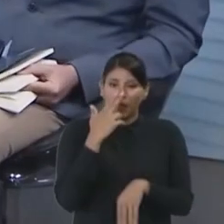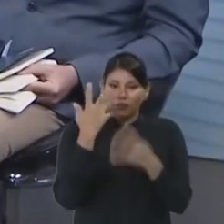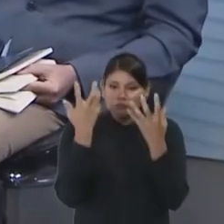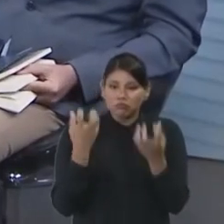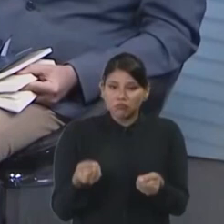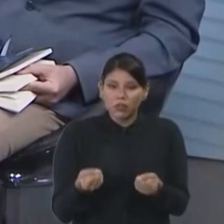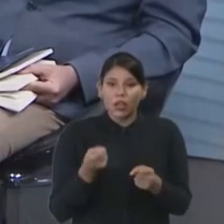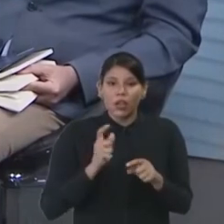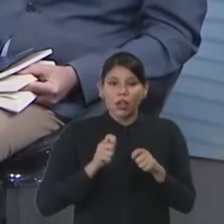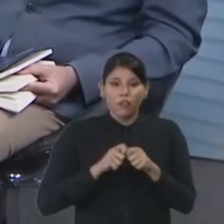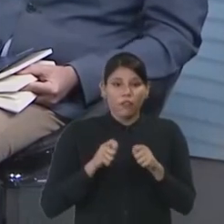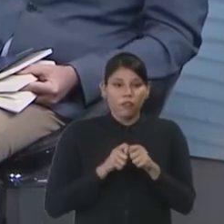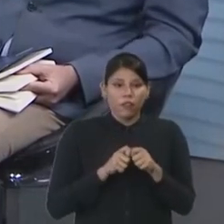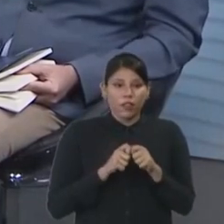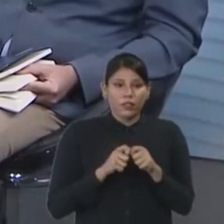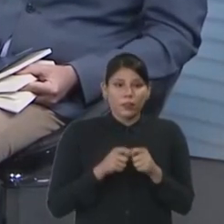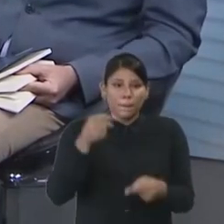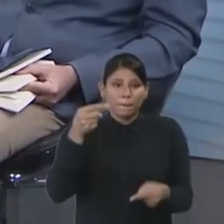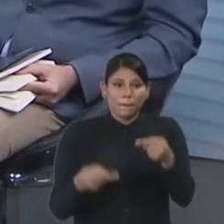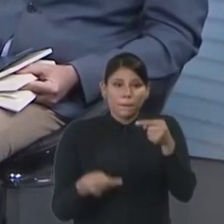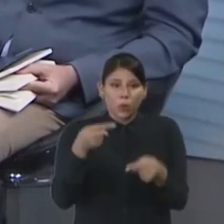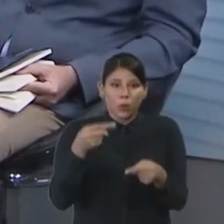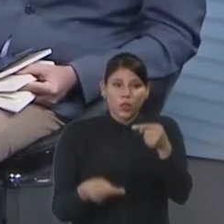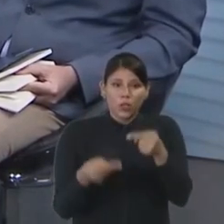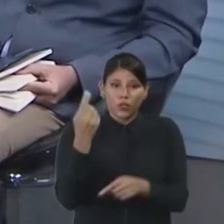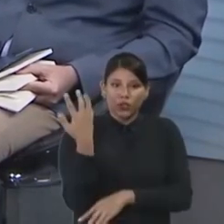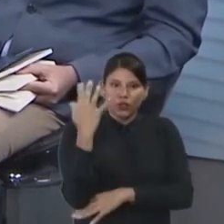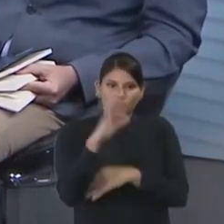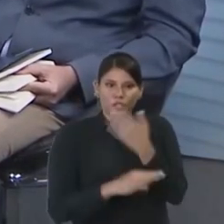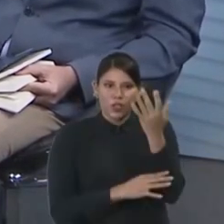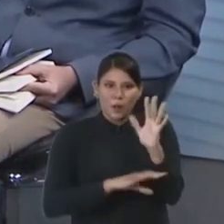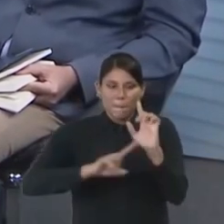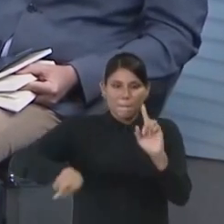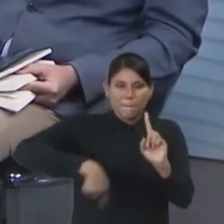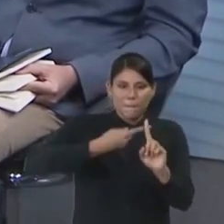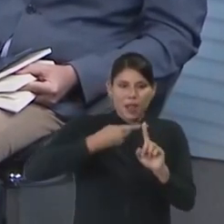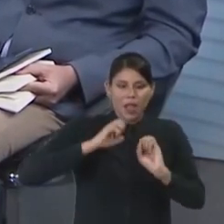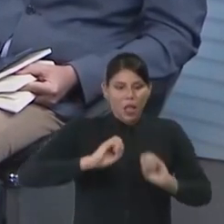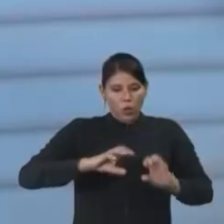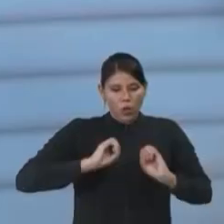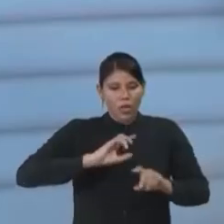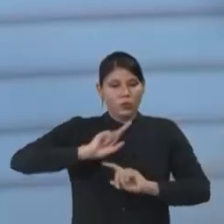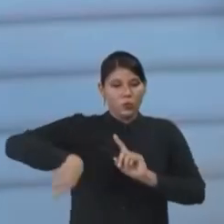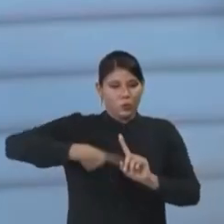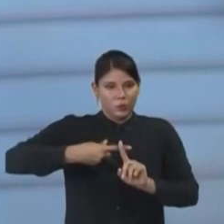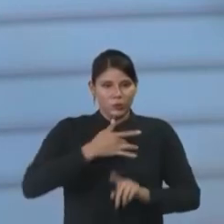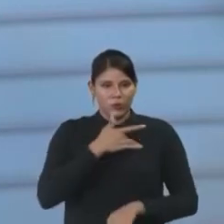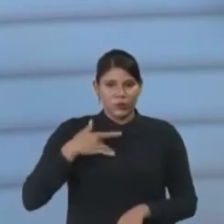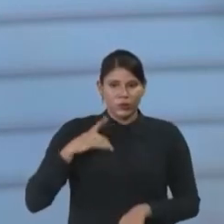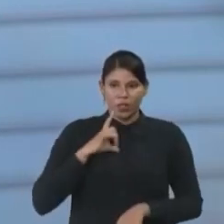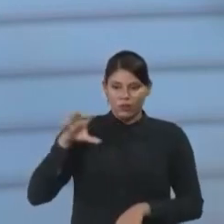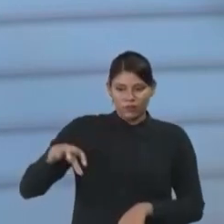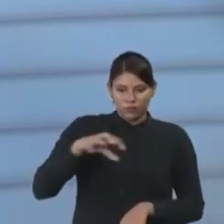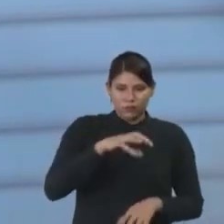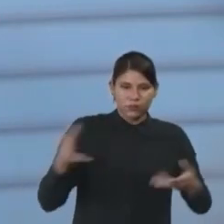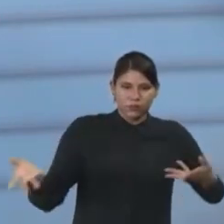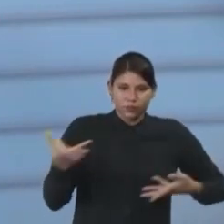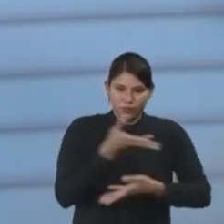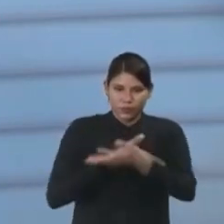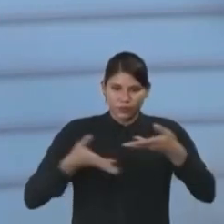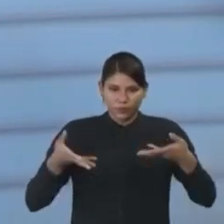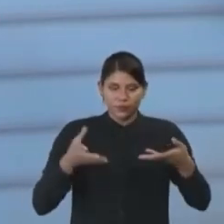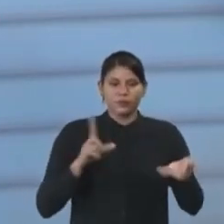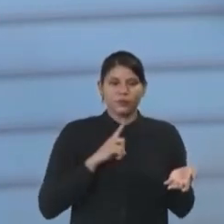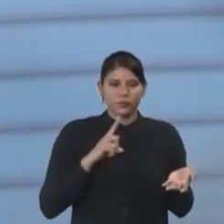é porque foi feita uma política de meio ambiente... Educação ambiental. Educação com saúde. Isso, isso, isso. Então,